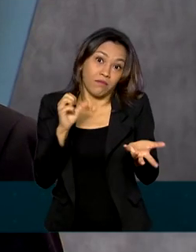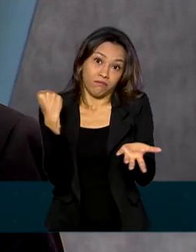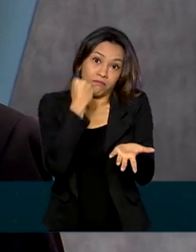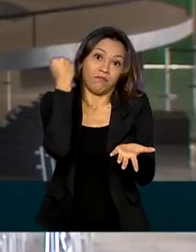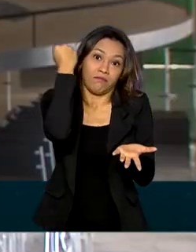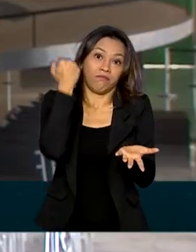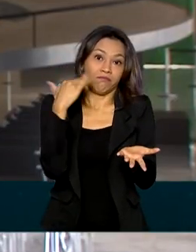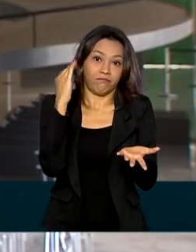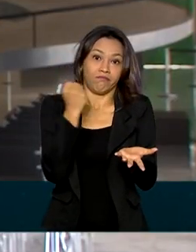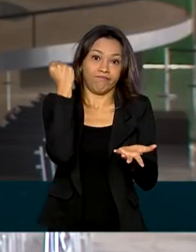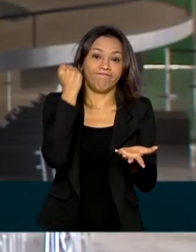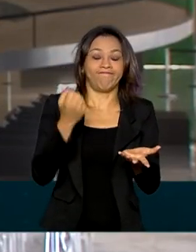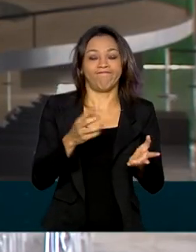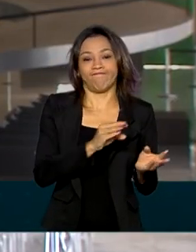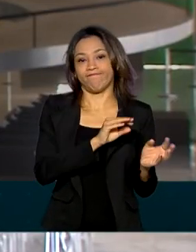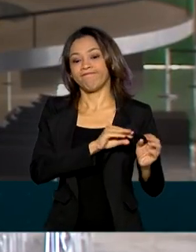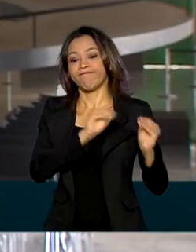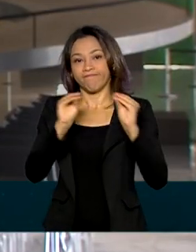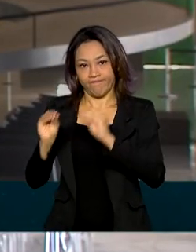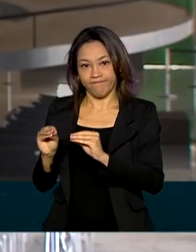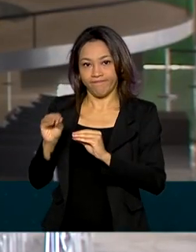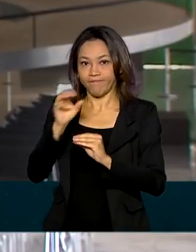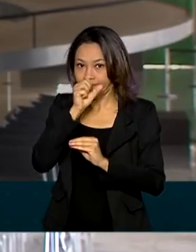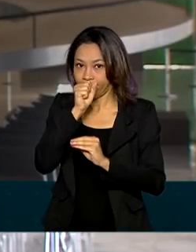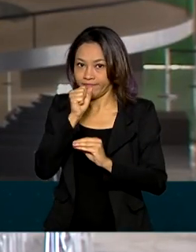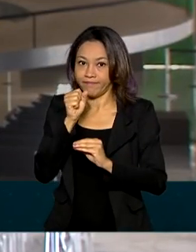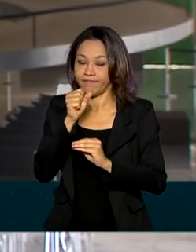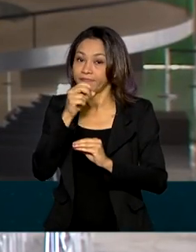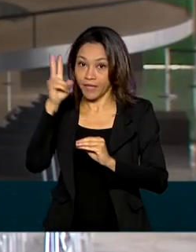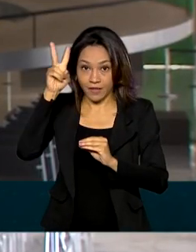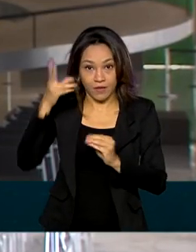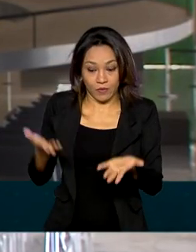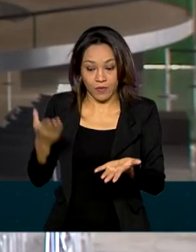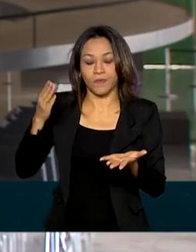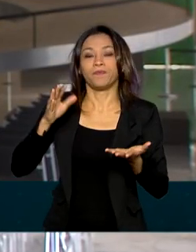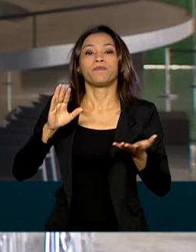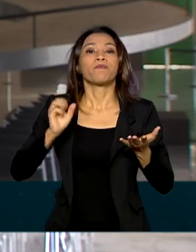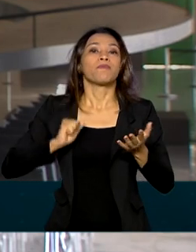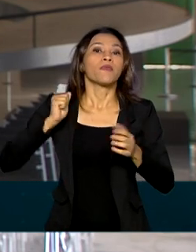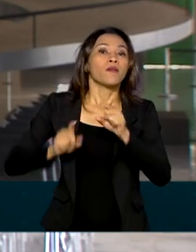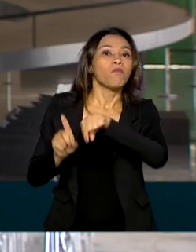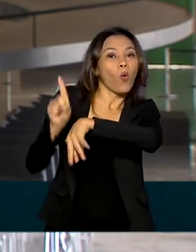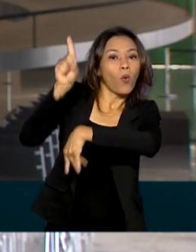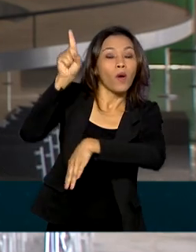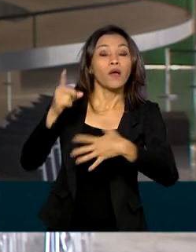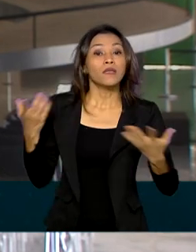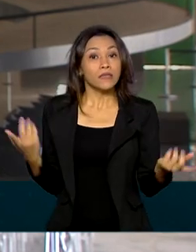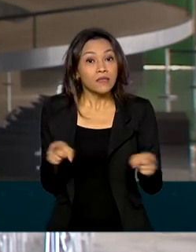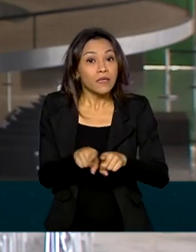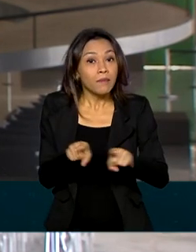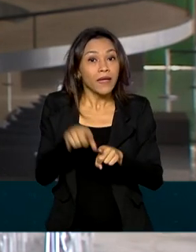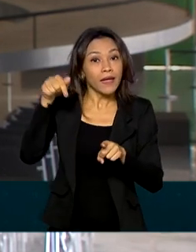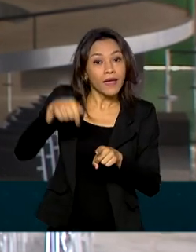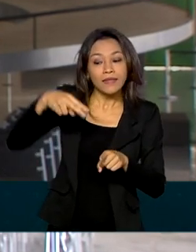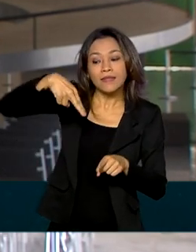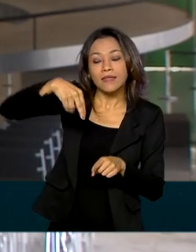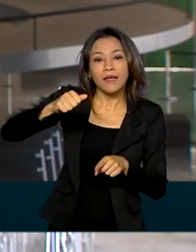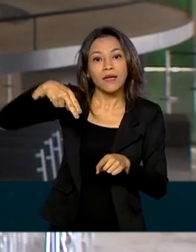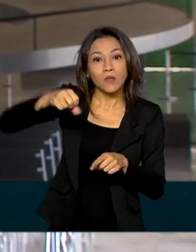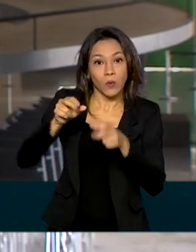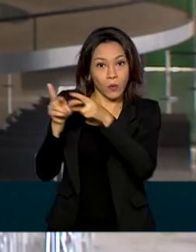imprevisto. Dani, esse equipamento foi lançado com o objetivo de estudar e monitorar em tempo real as